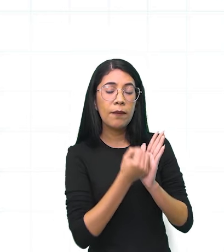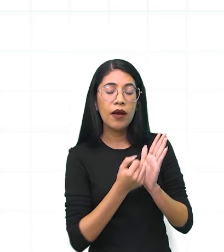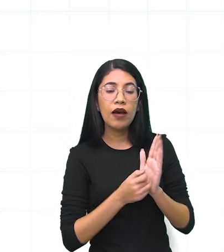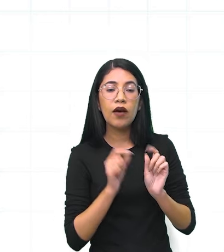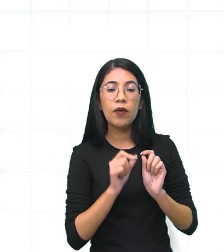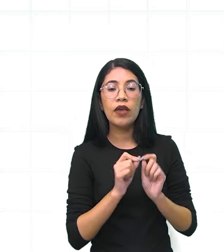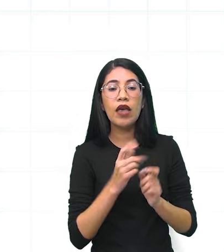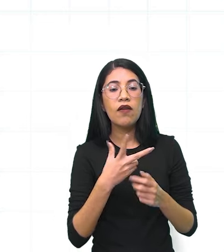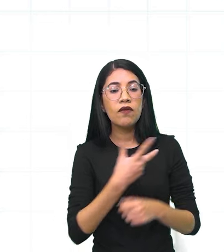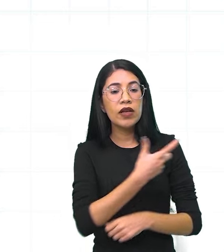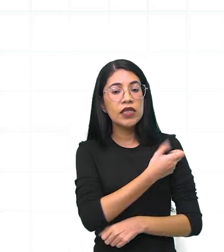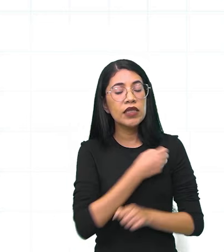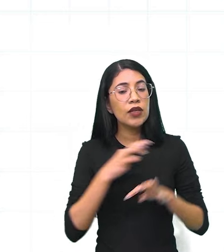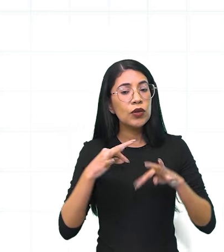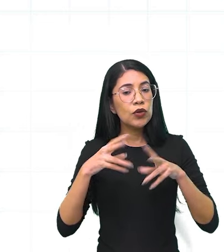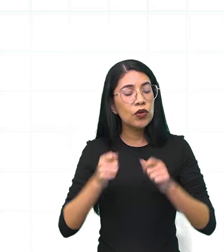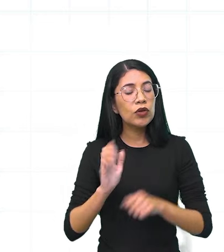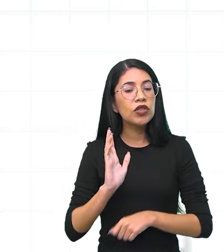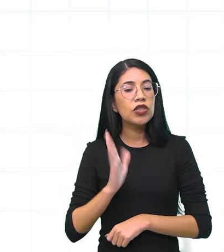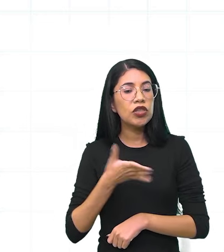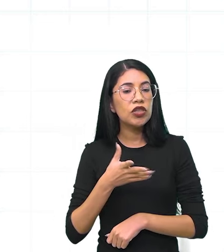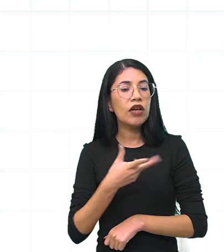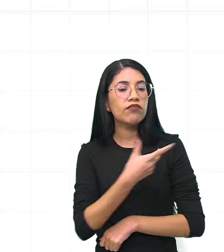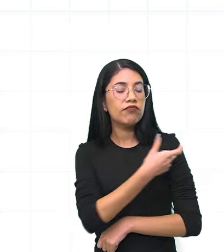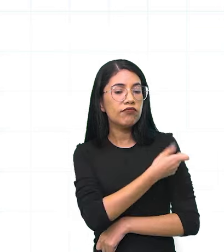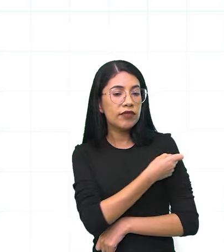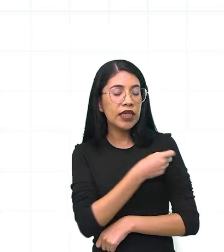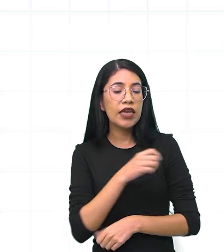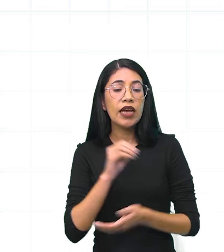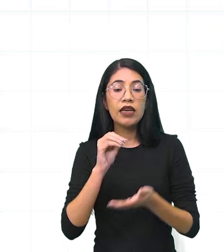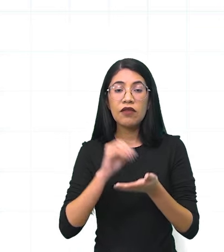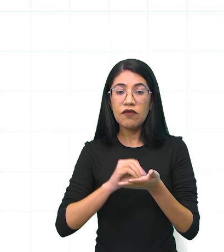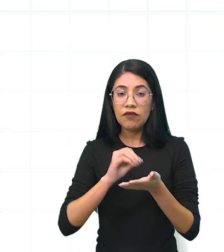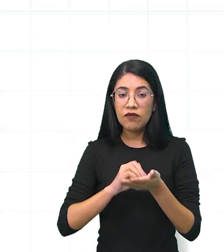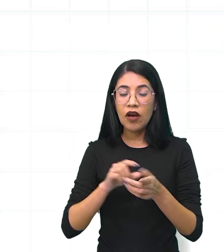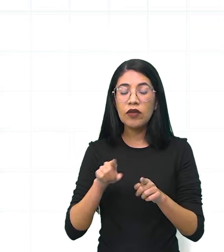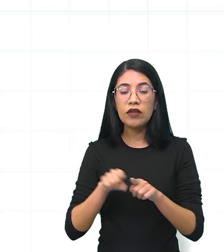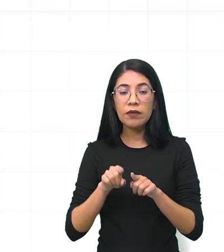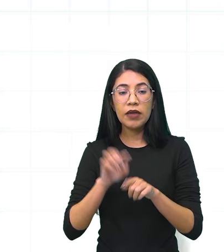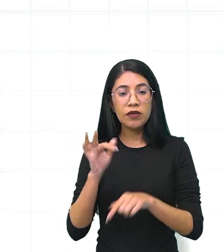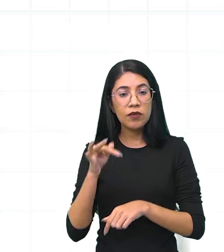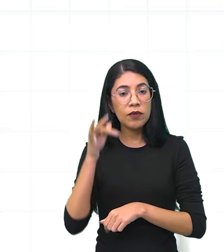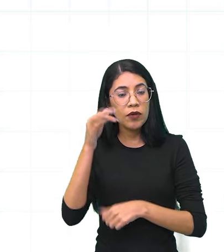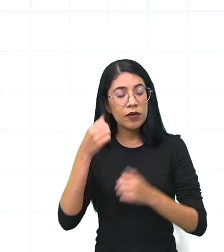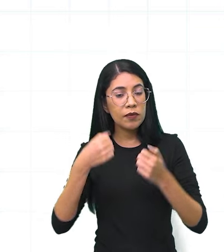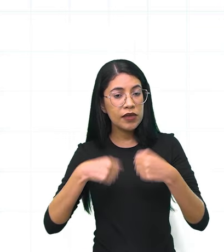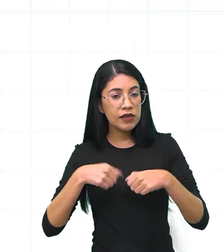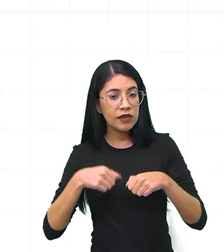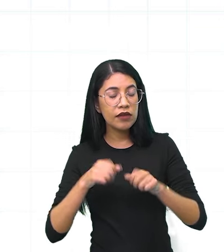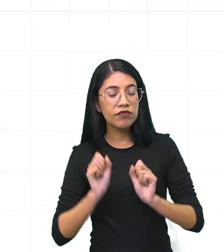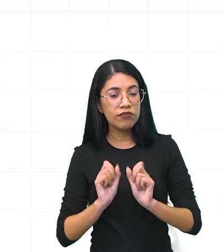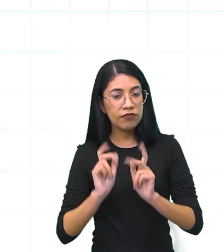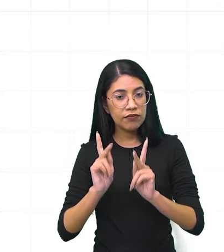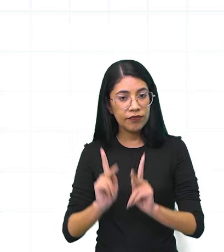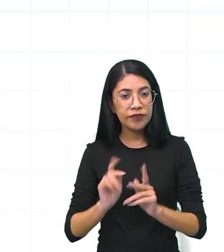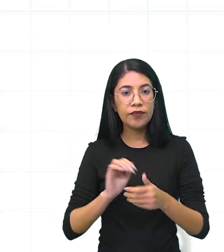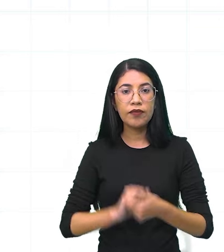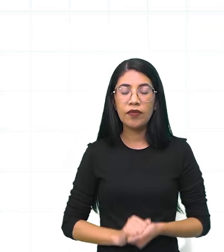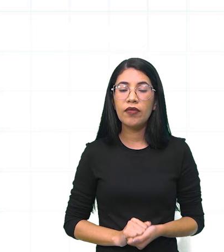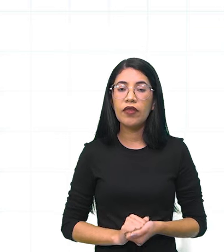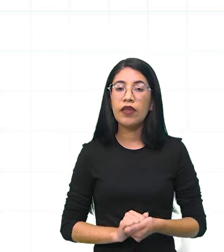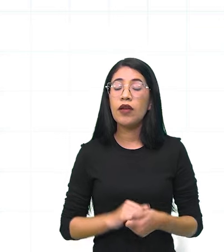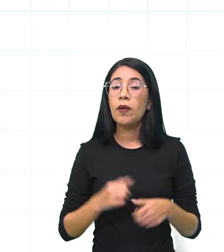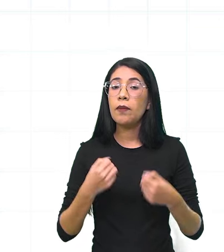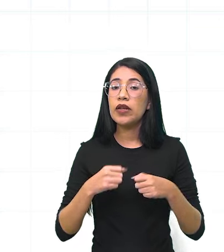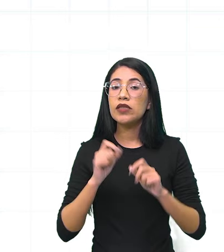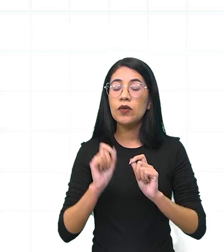as vacinas que já tomamos e as que ainda temos de tomar. Beleza? Então, a gente